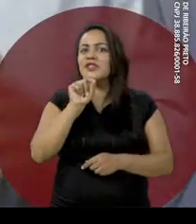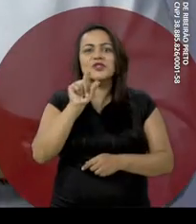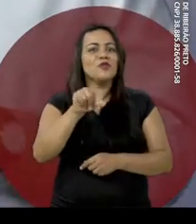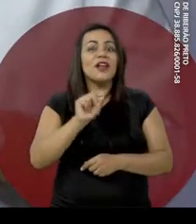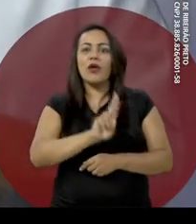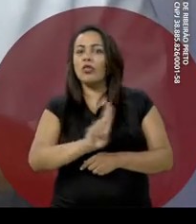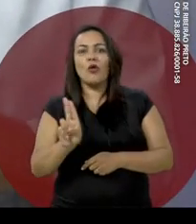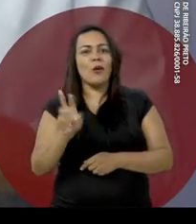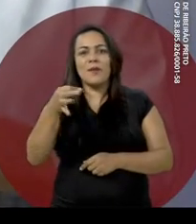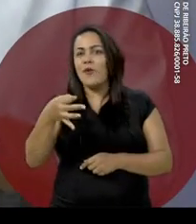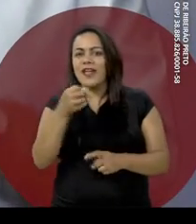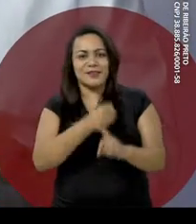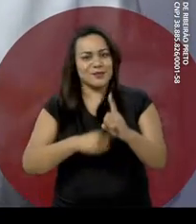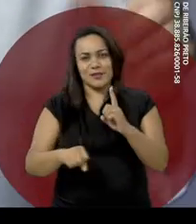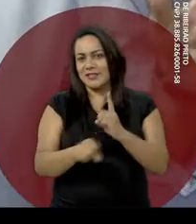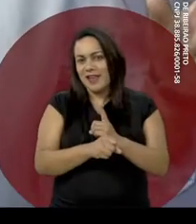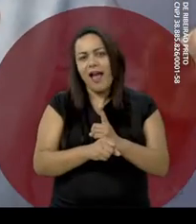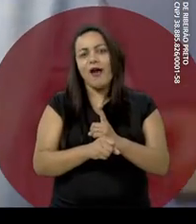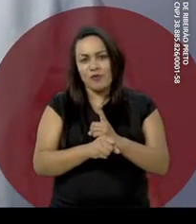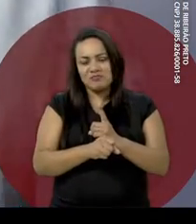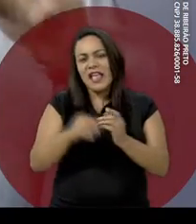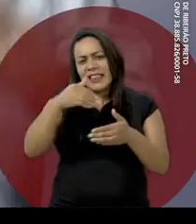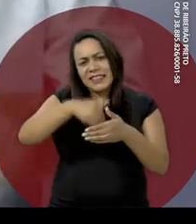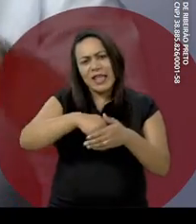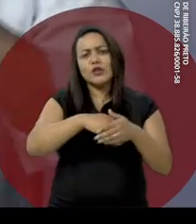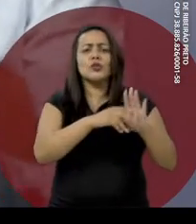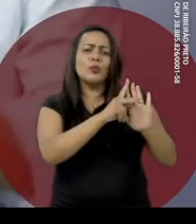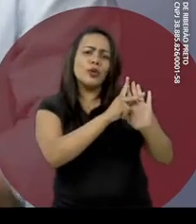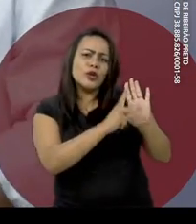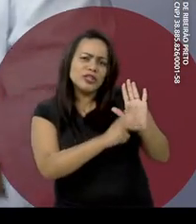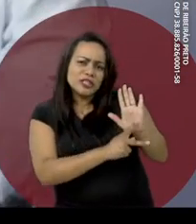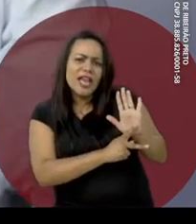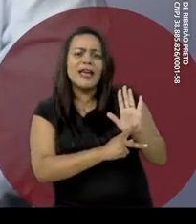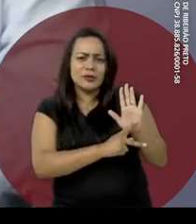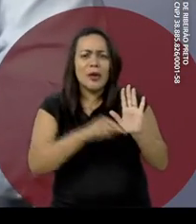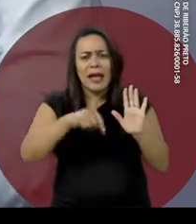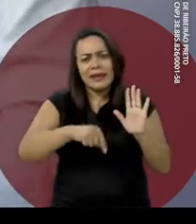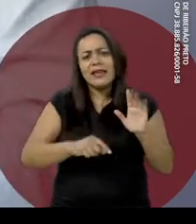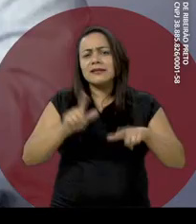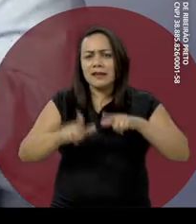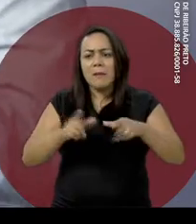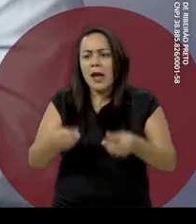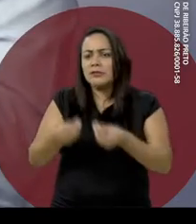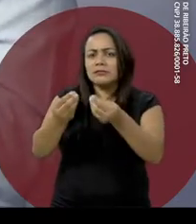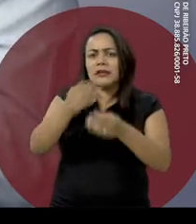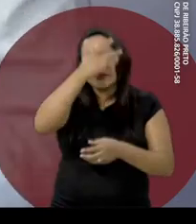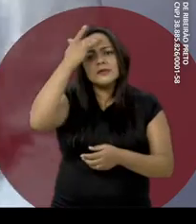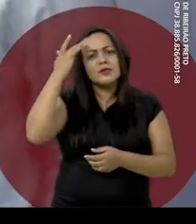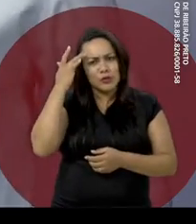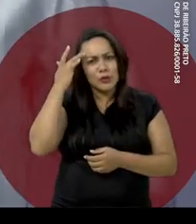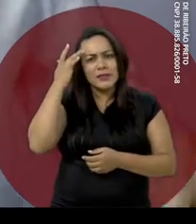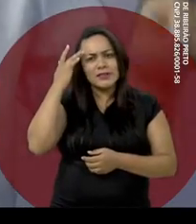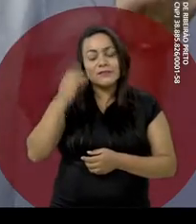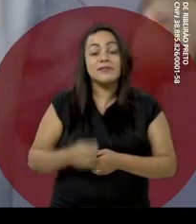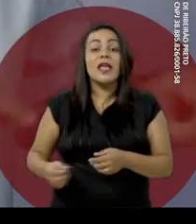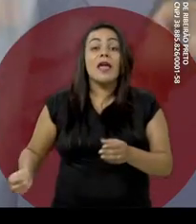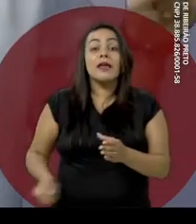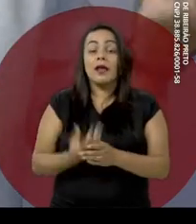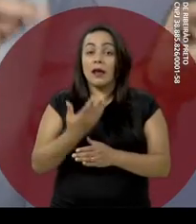povo decidirá o nome dessa moeda através de consulta popular dentro do nosso programa de geração de emprego, trabalho e renda.